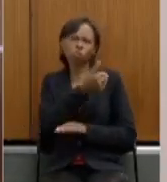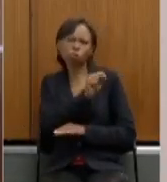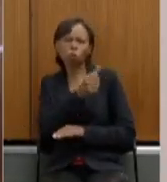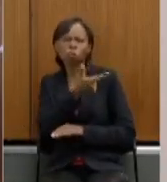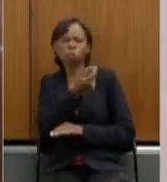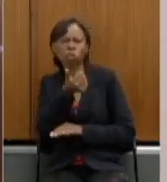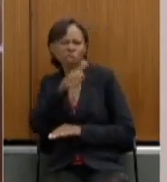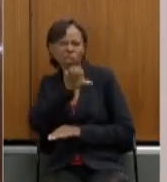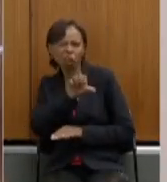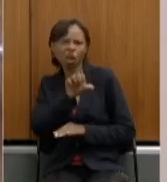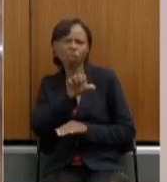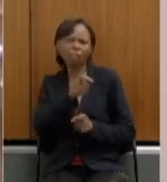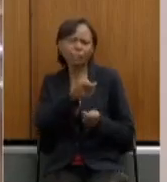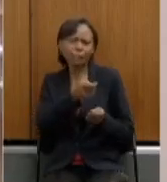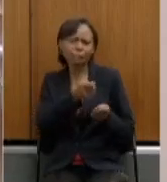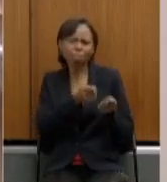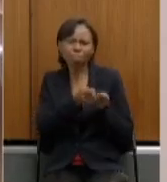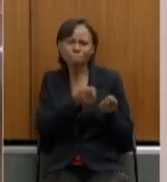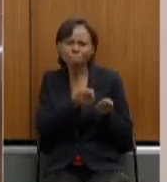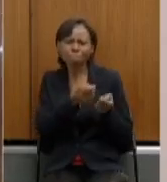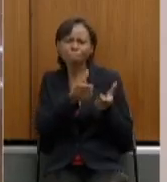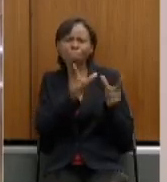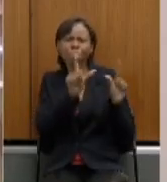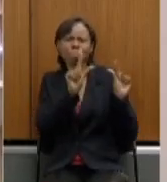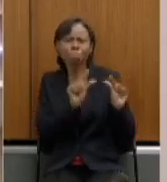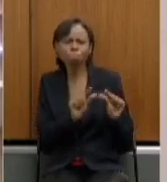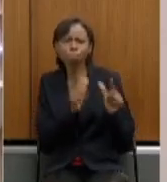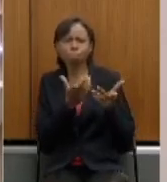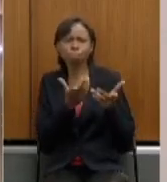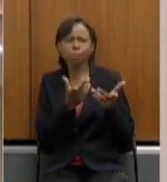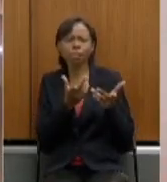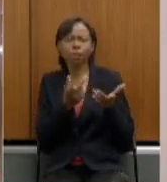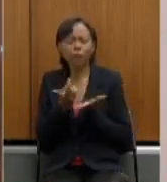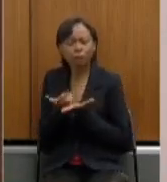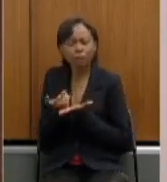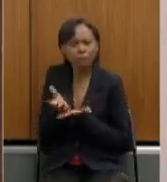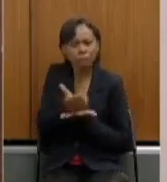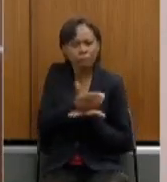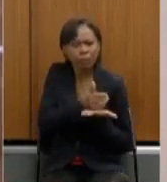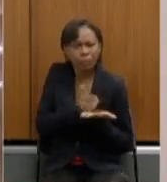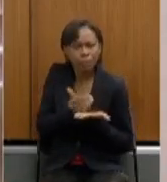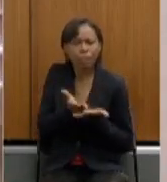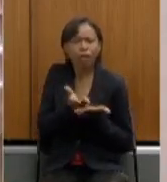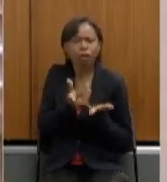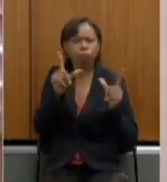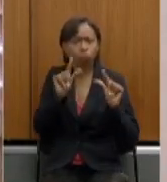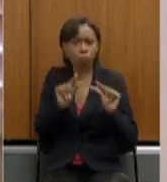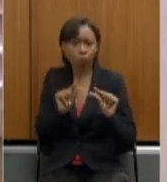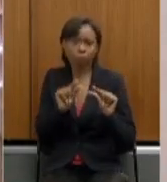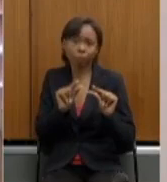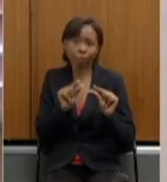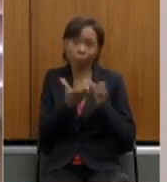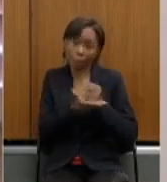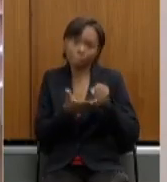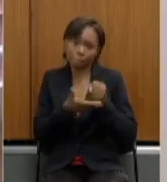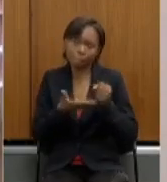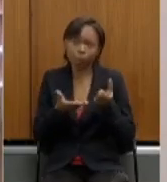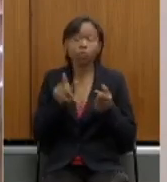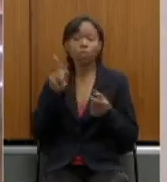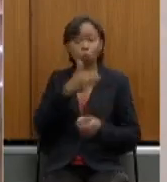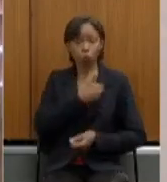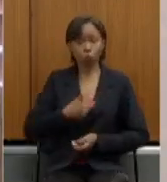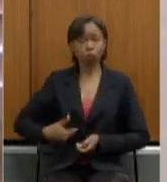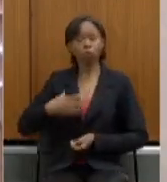diminuindo a arrecadação que é base também para não se ter um rombo da previdência o governo da Bahia